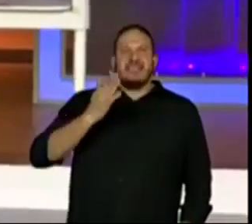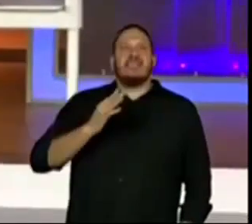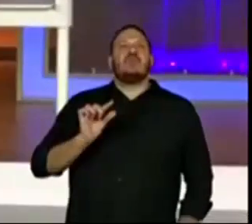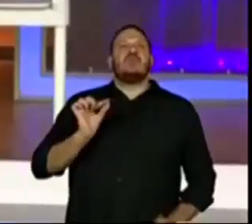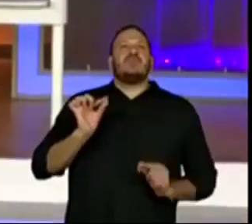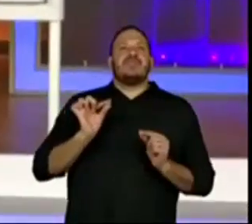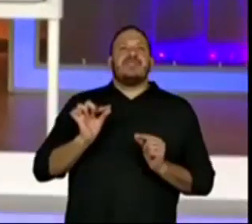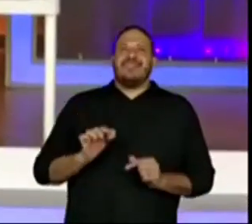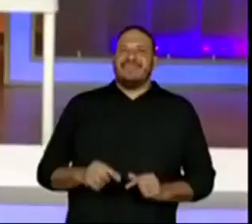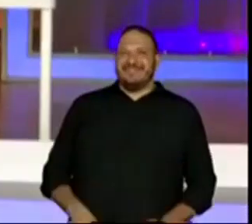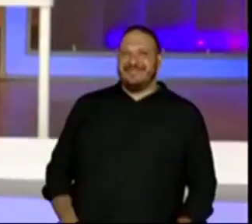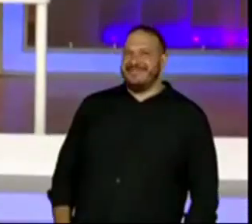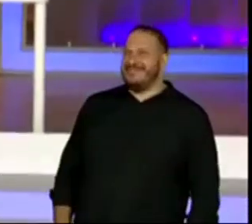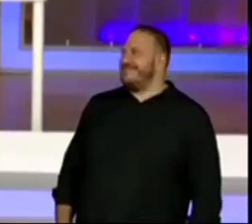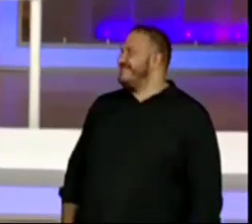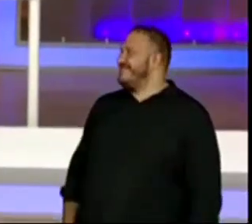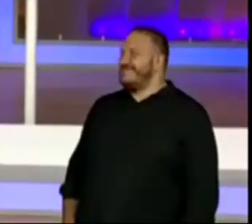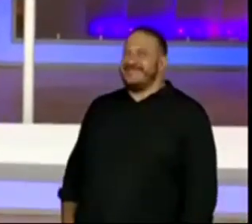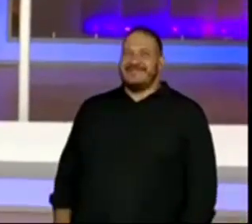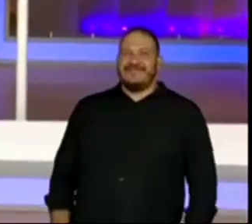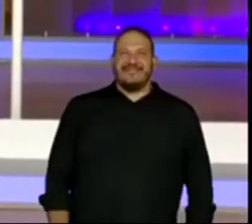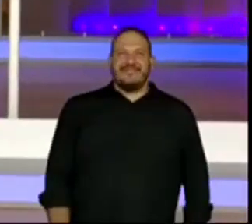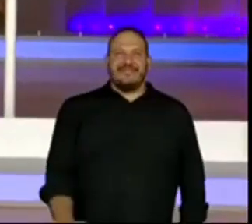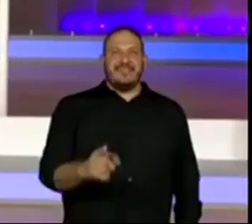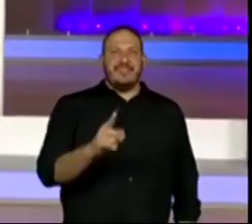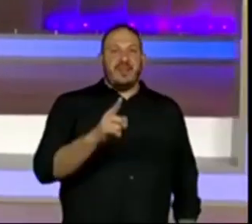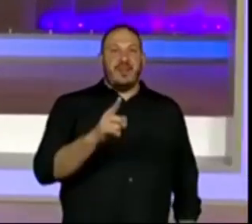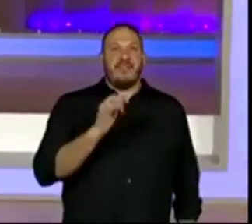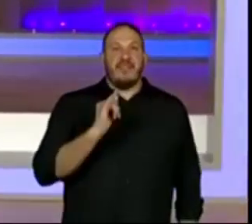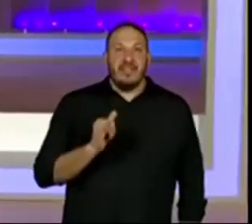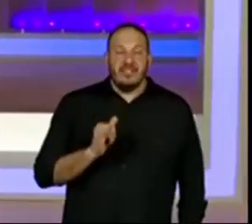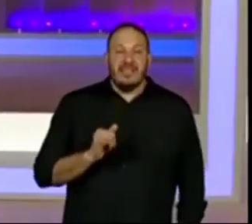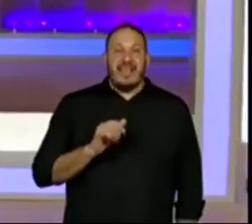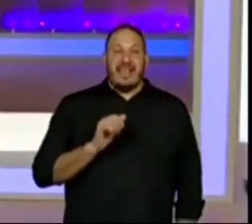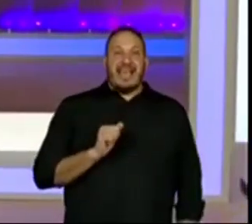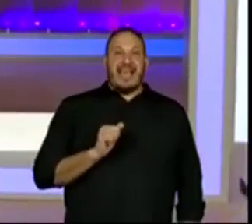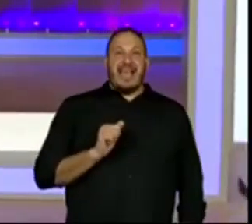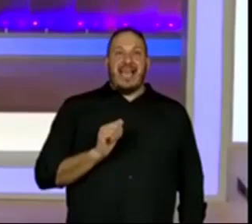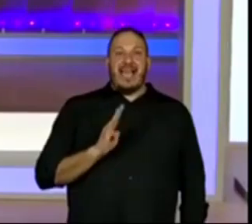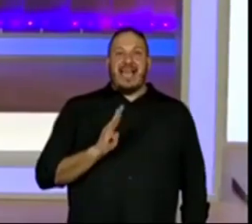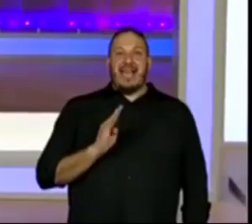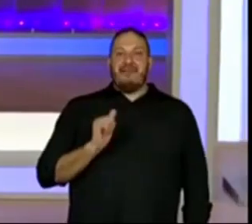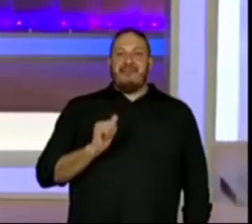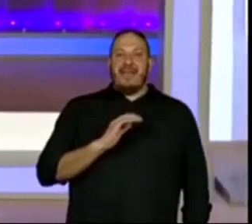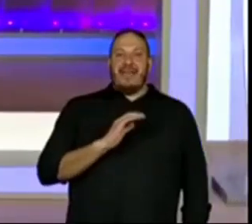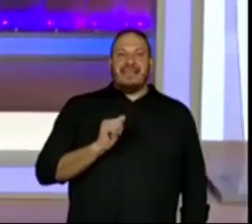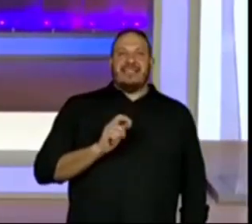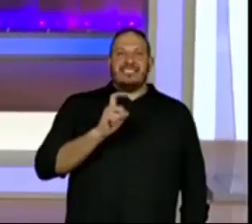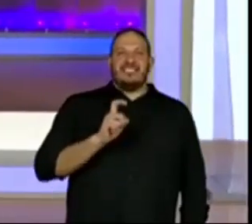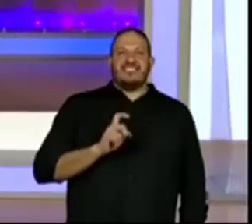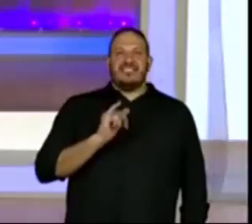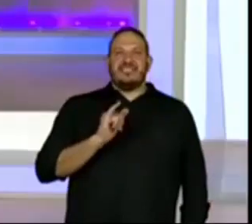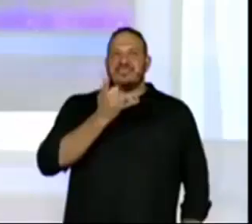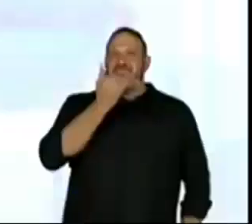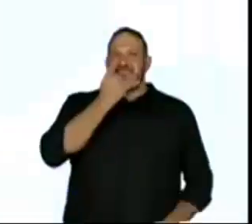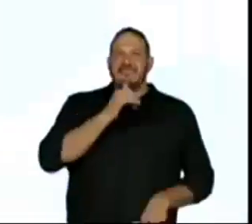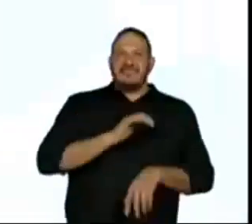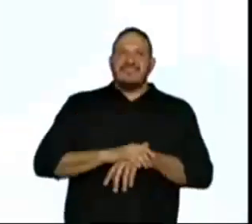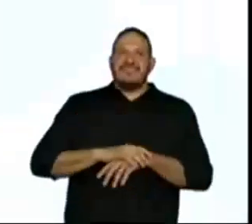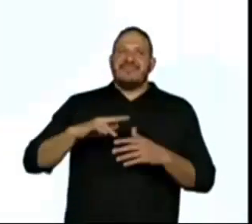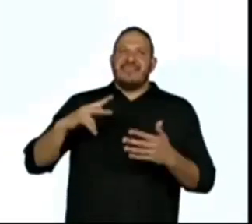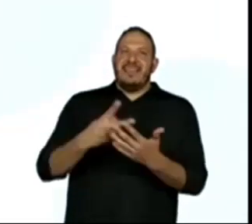aqui. Ai, tem um pessoal falando assim. que, olha, abacaxi está errado em outro lugar. E é verdade. Aqui, ó.